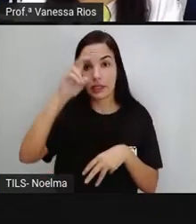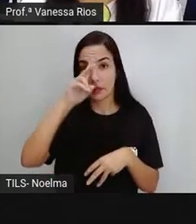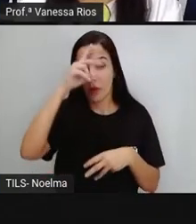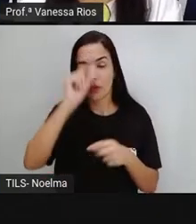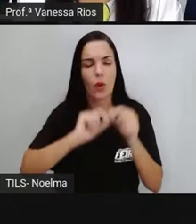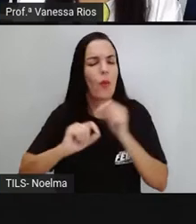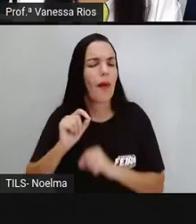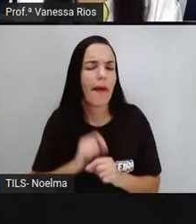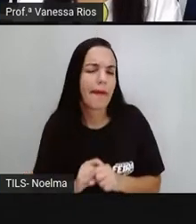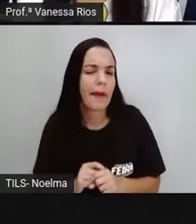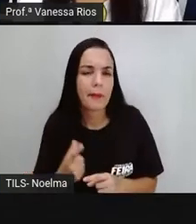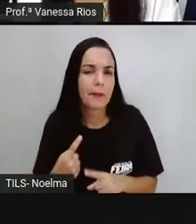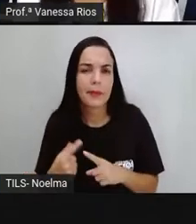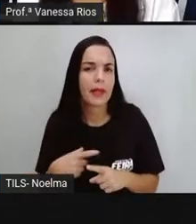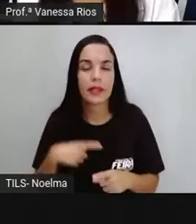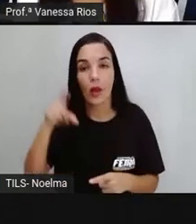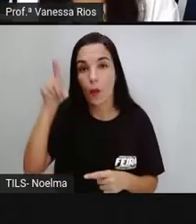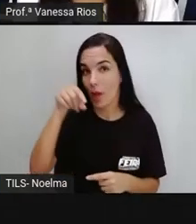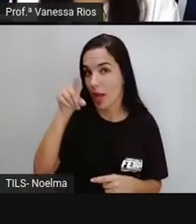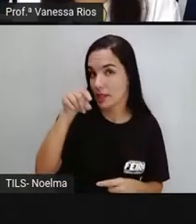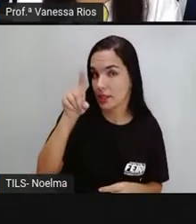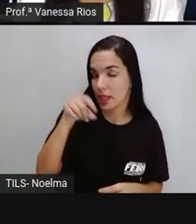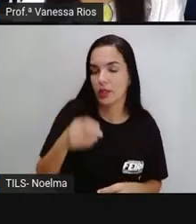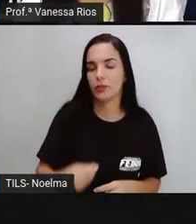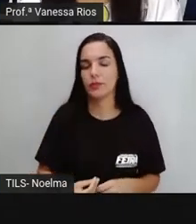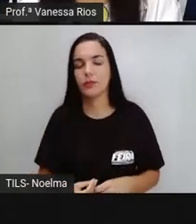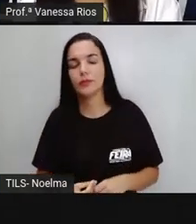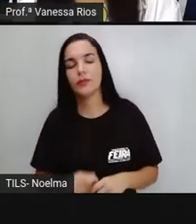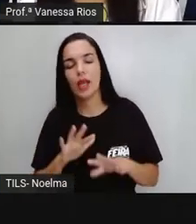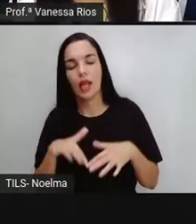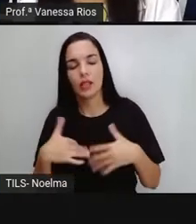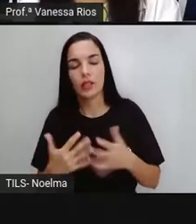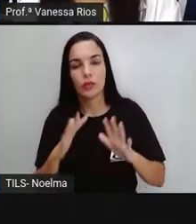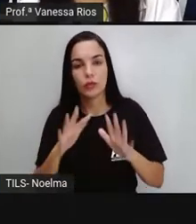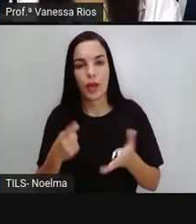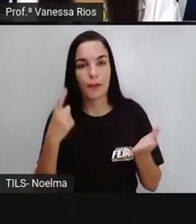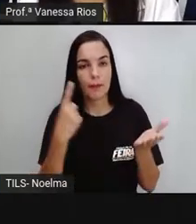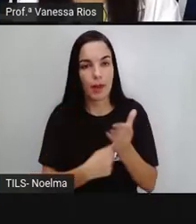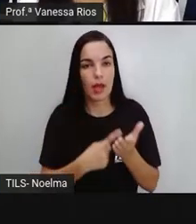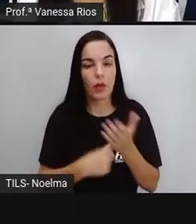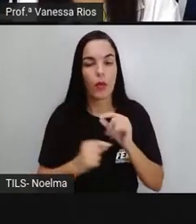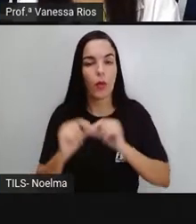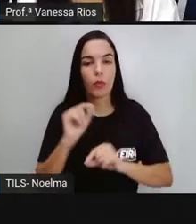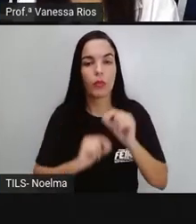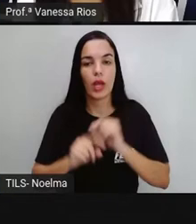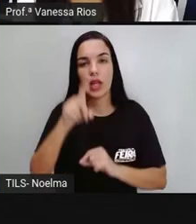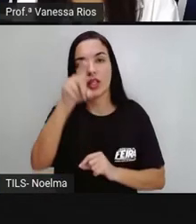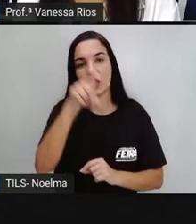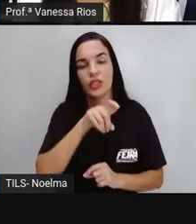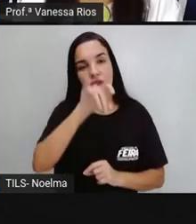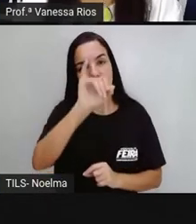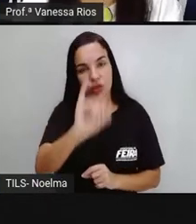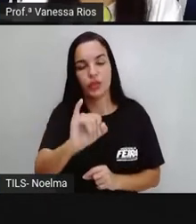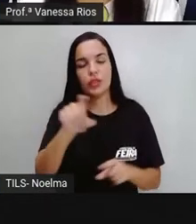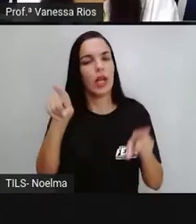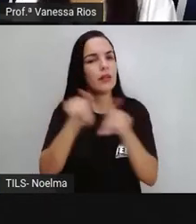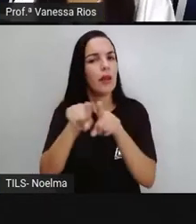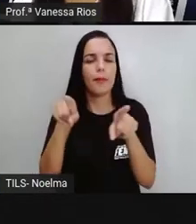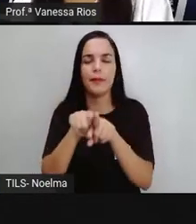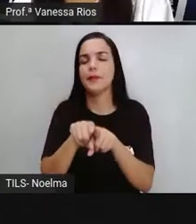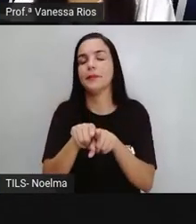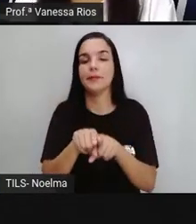pela própria presença do acento agudo, a gente já identifica que é a sílaba formada pelas letras x